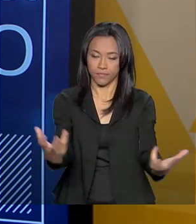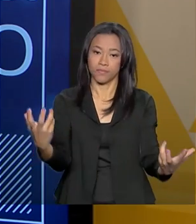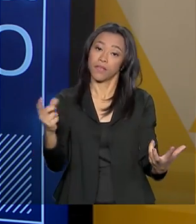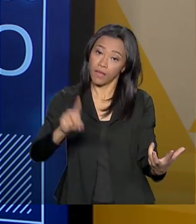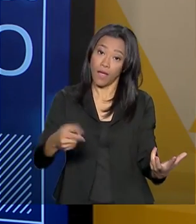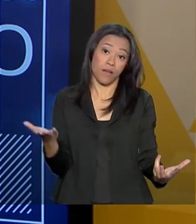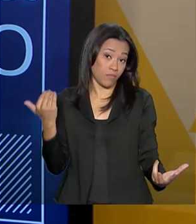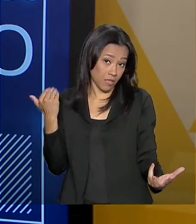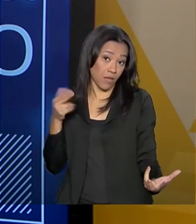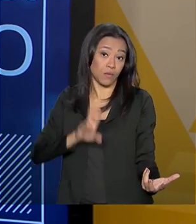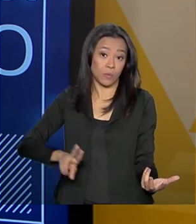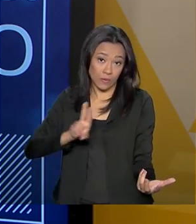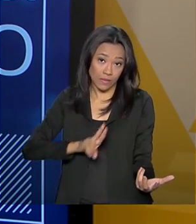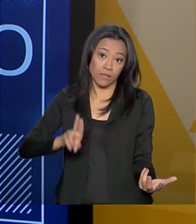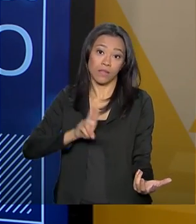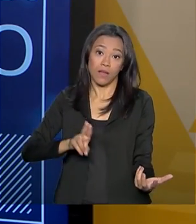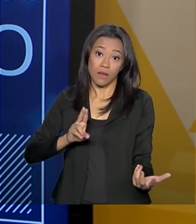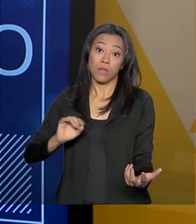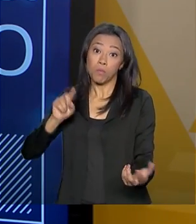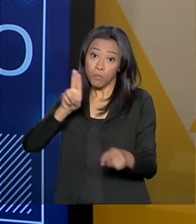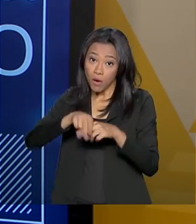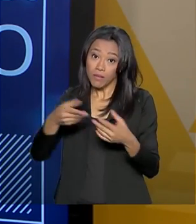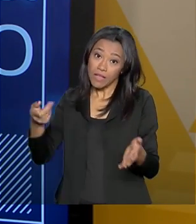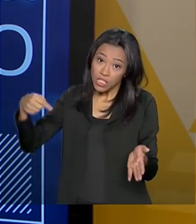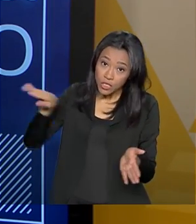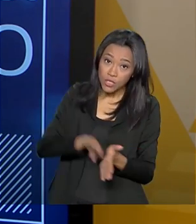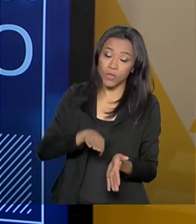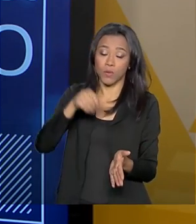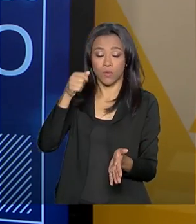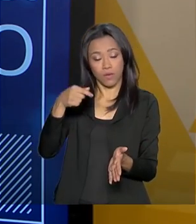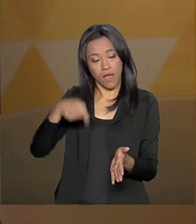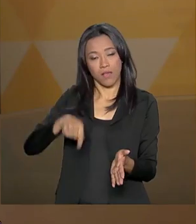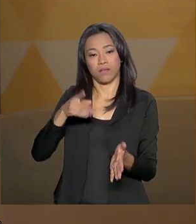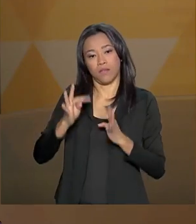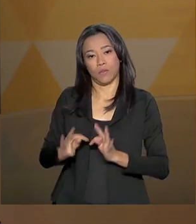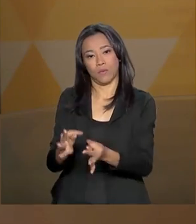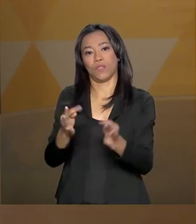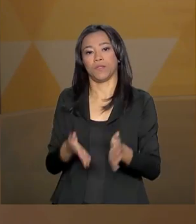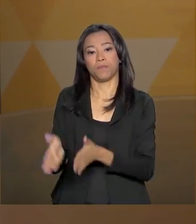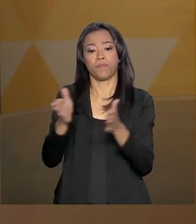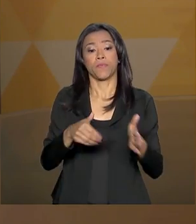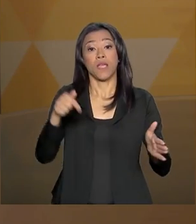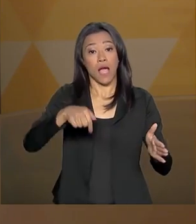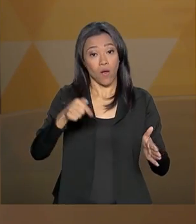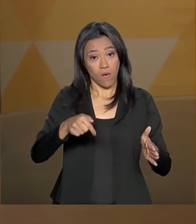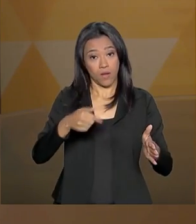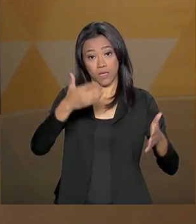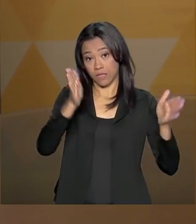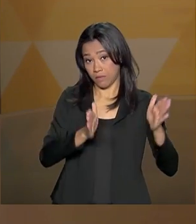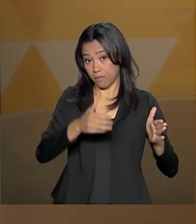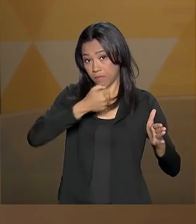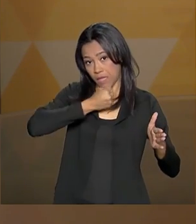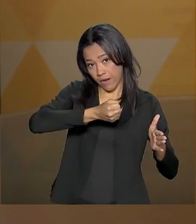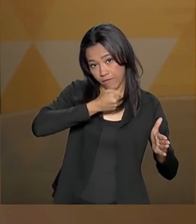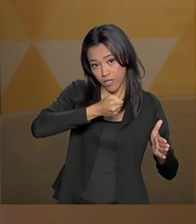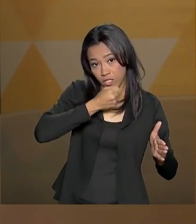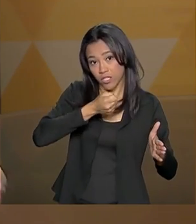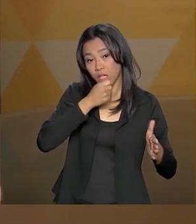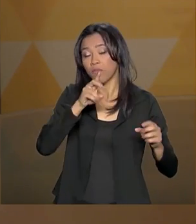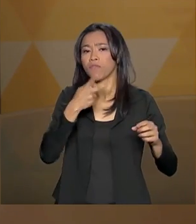que eram utilizados antes de essa tecnologia ser desenvolvida. Nesse primeiro bloco, nós vamos falar um pouquinho de produtividade e